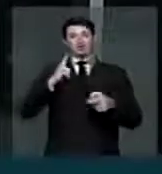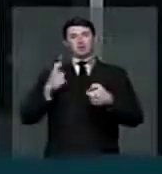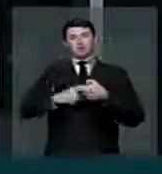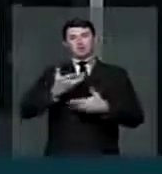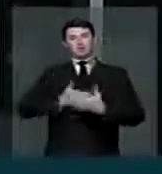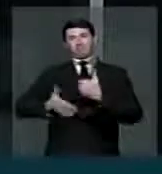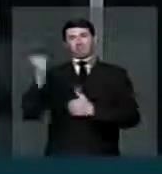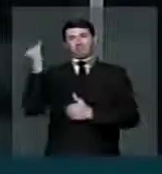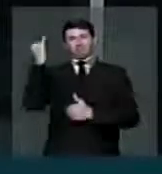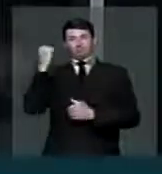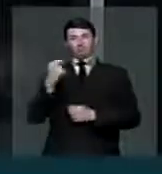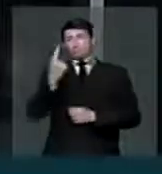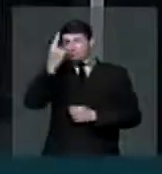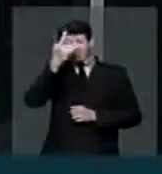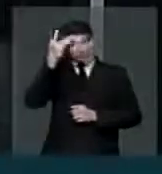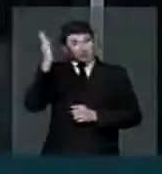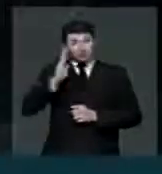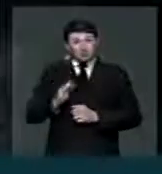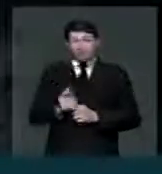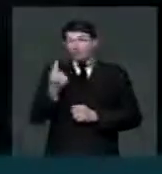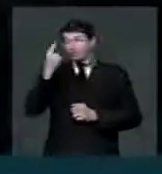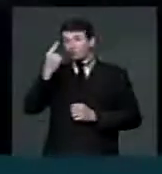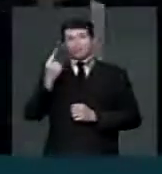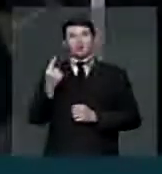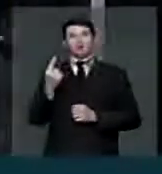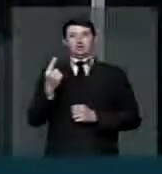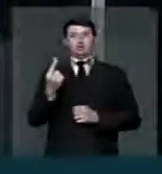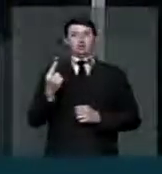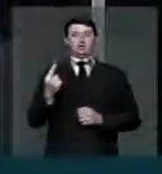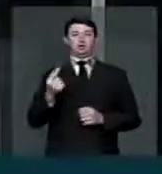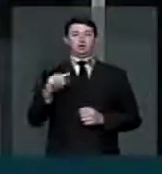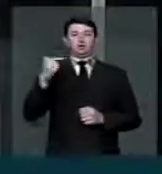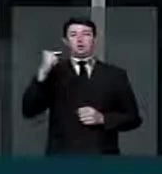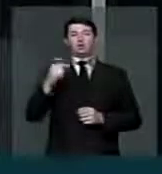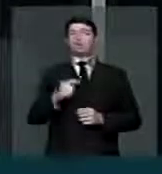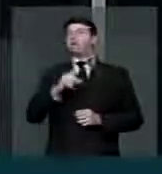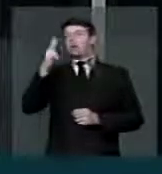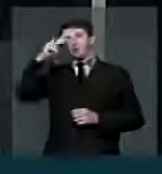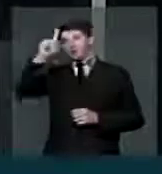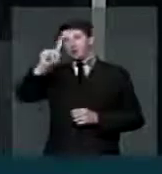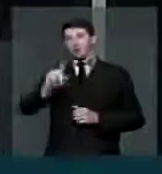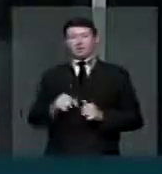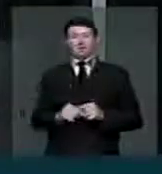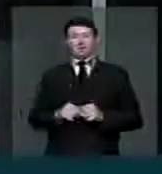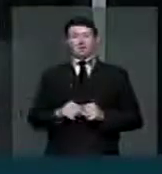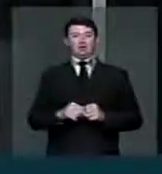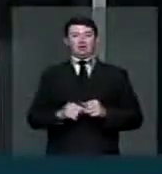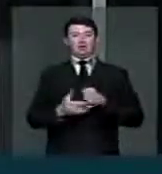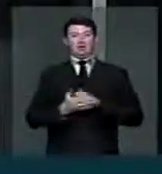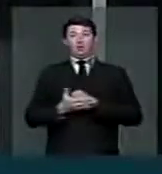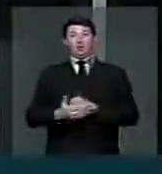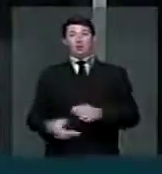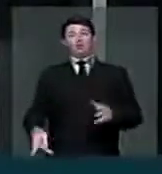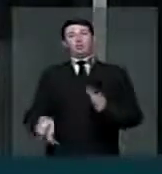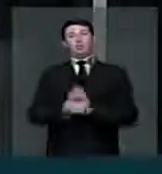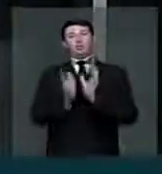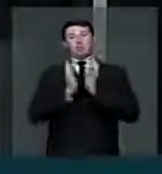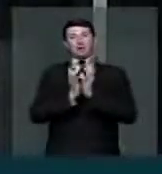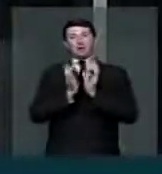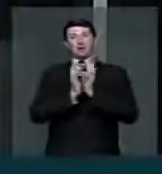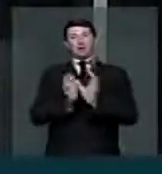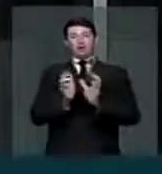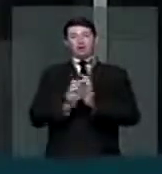Não há um brasileiro que não se lembre da grande contribuição da comunidade nipo